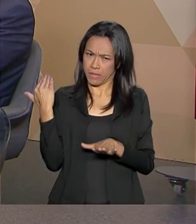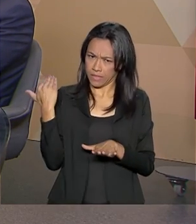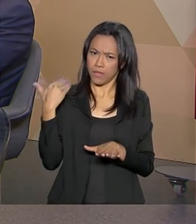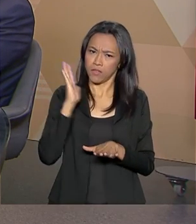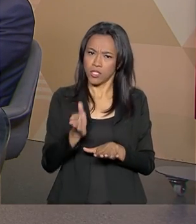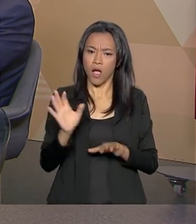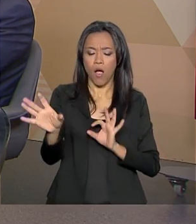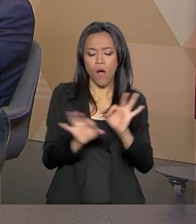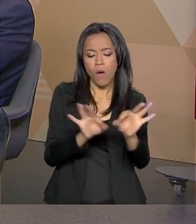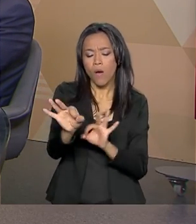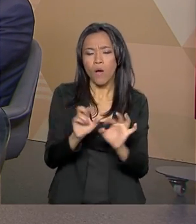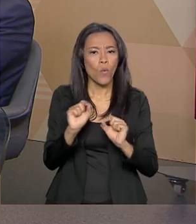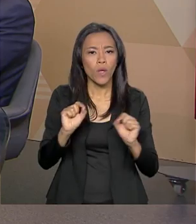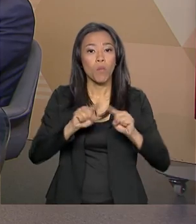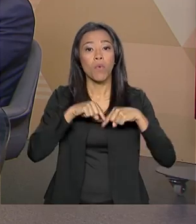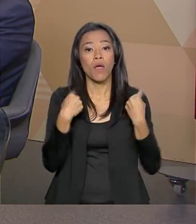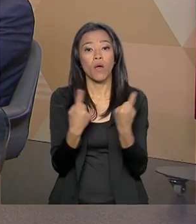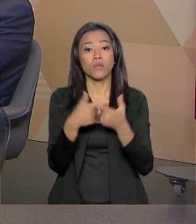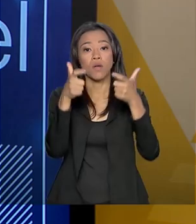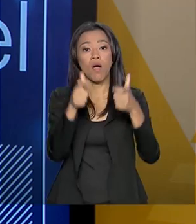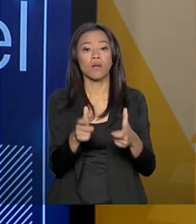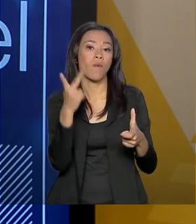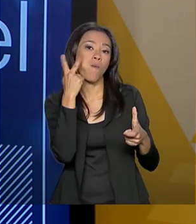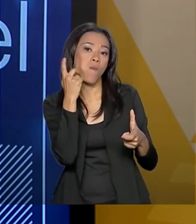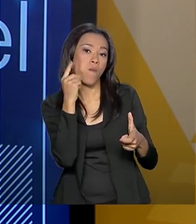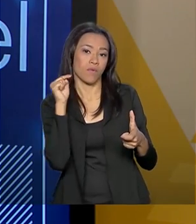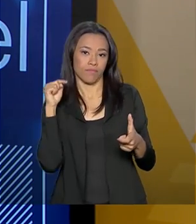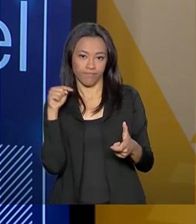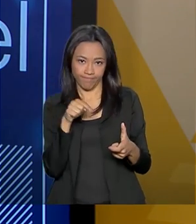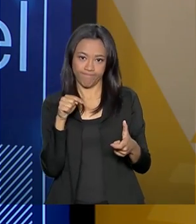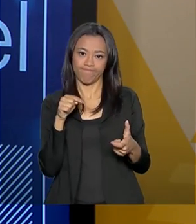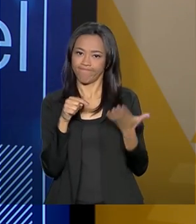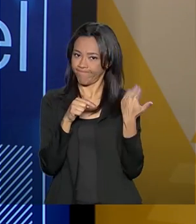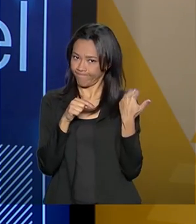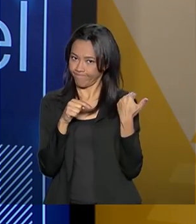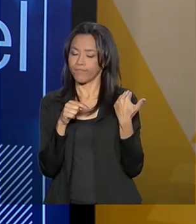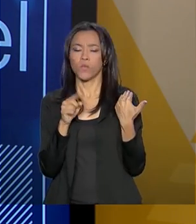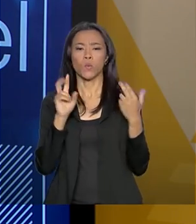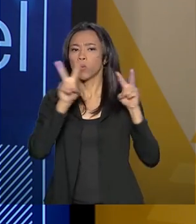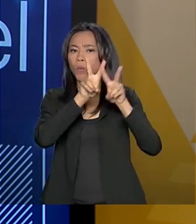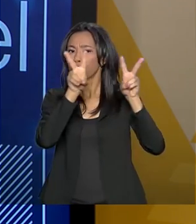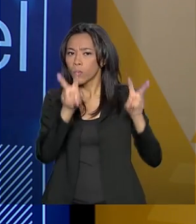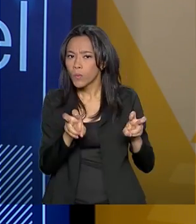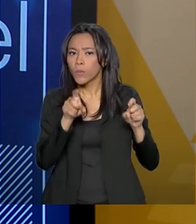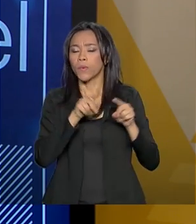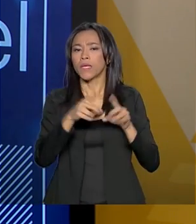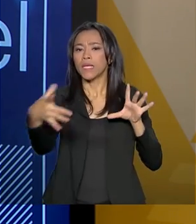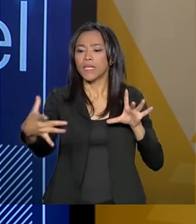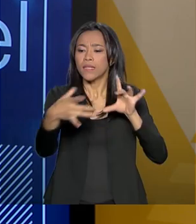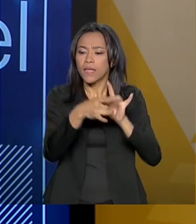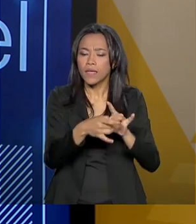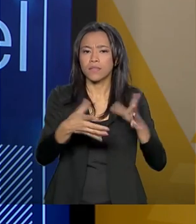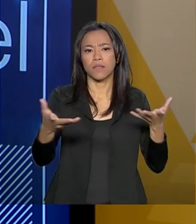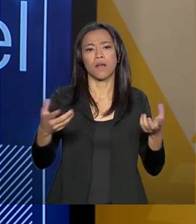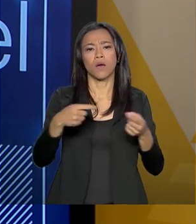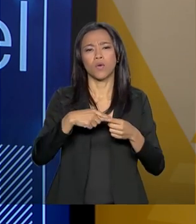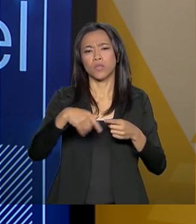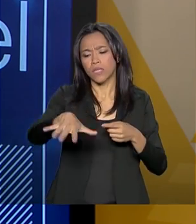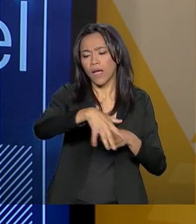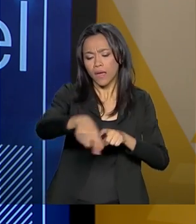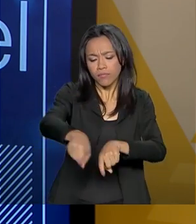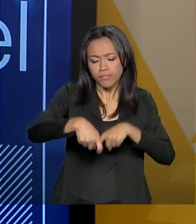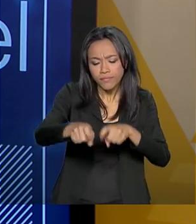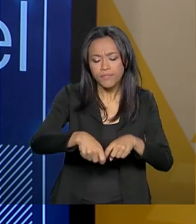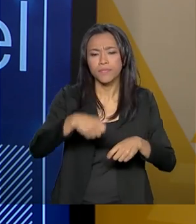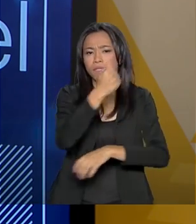uma reunião em Fortaleza sobre a integração lavoura, pecuária e florestas. É